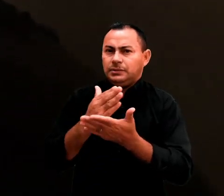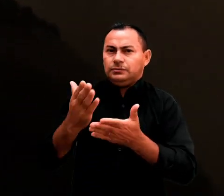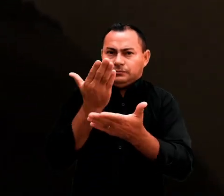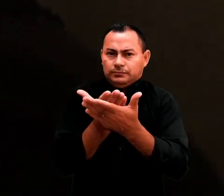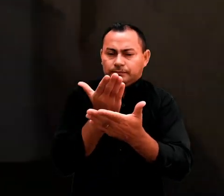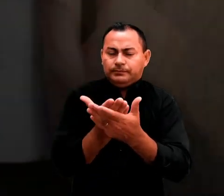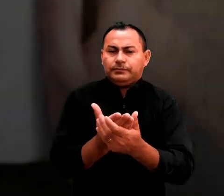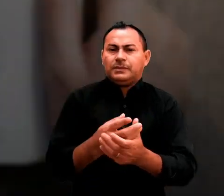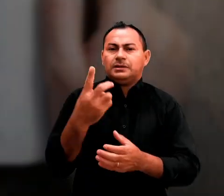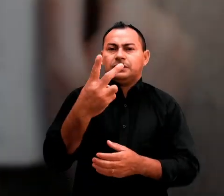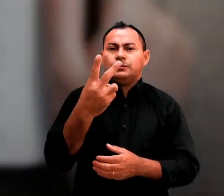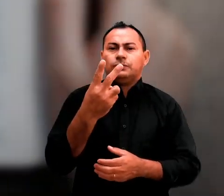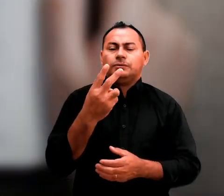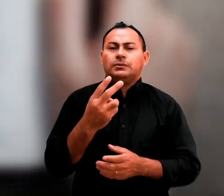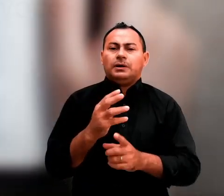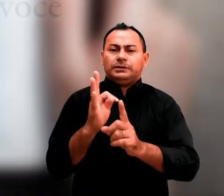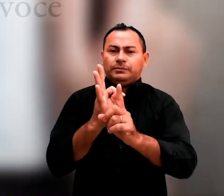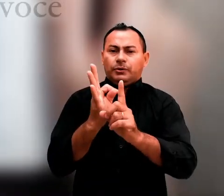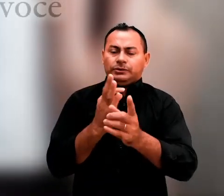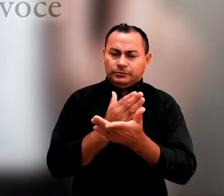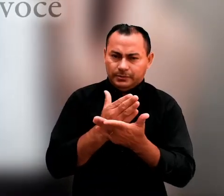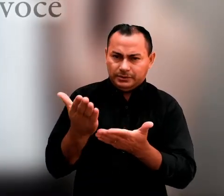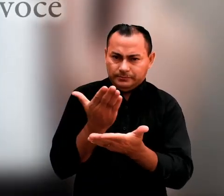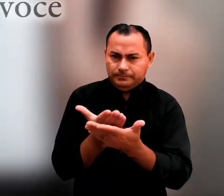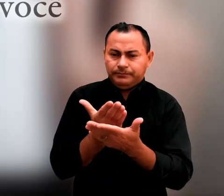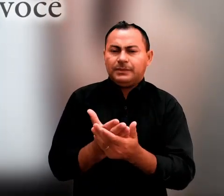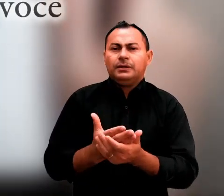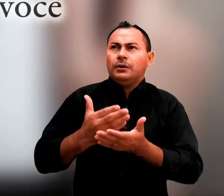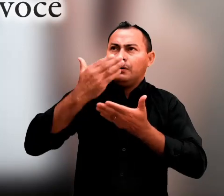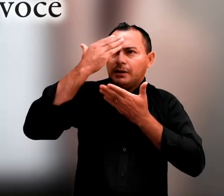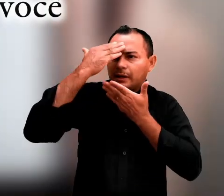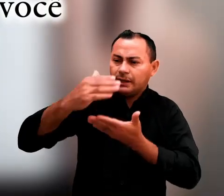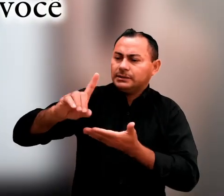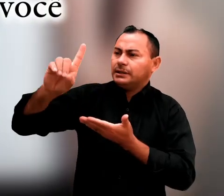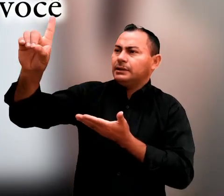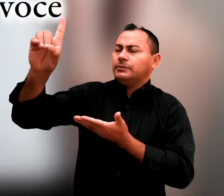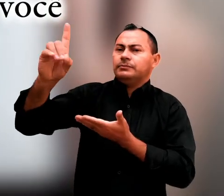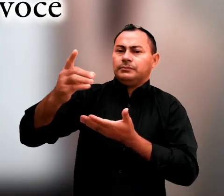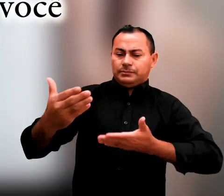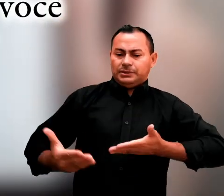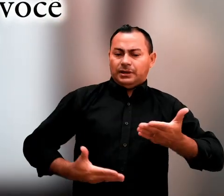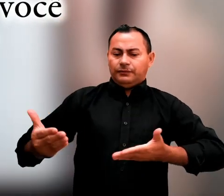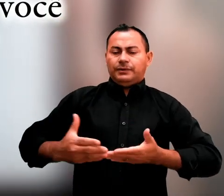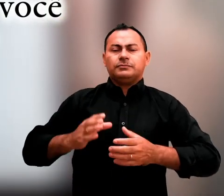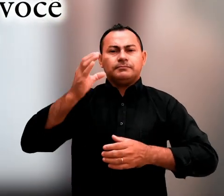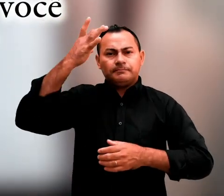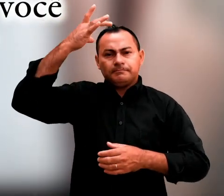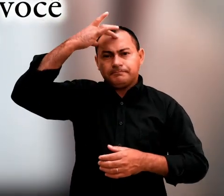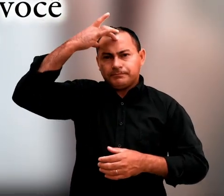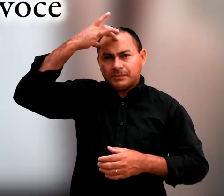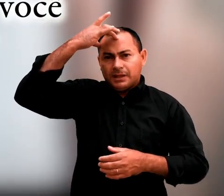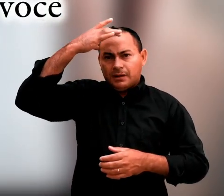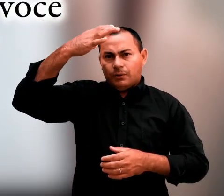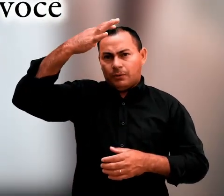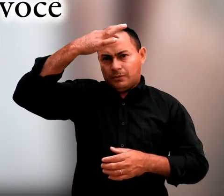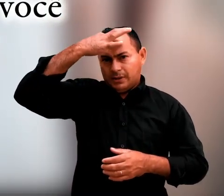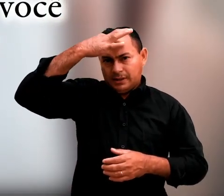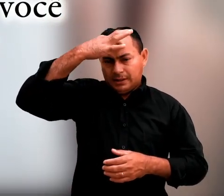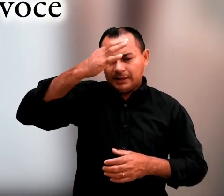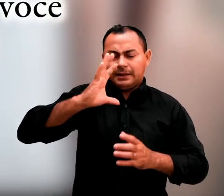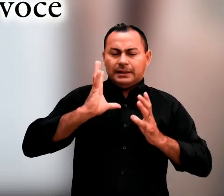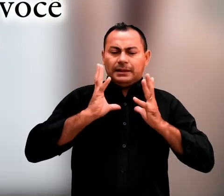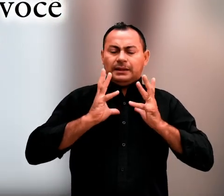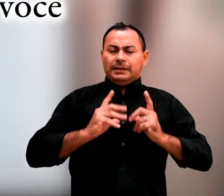iniciar o estudo de segunda Timóteo. Dou graças a Deus a quem sirvo com a consciência limpa,